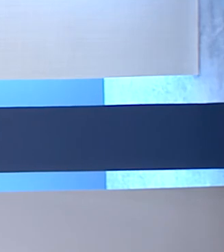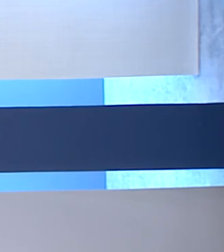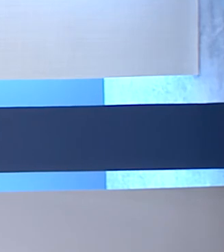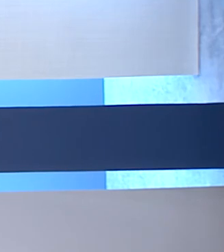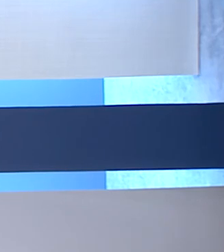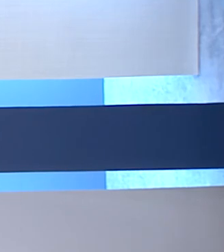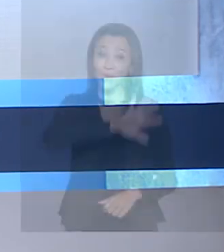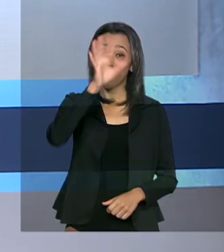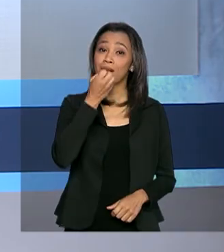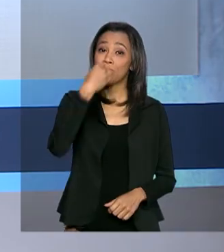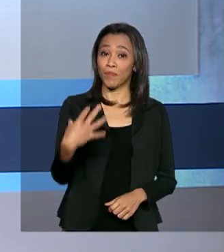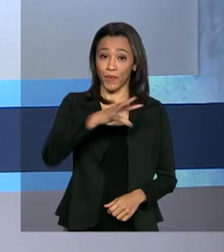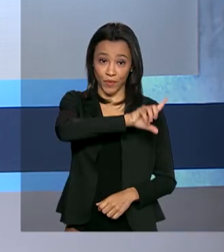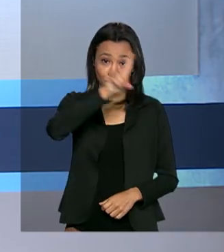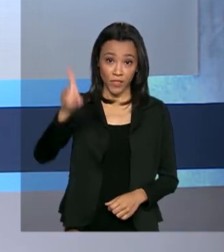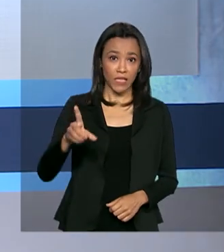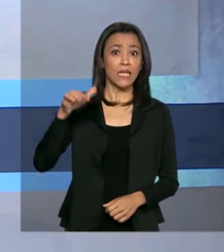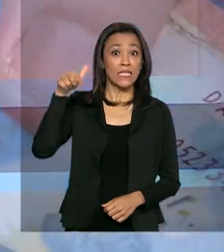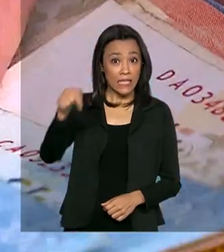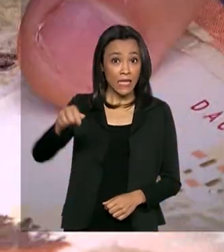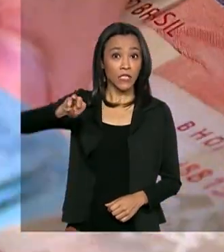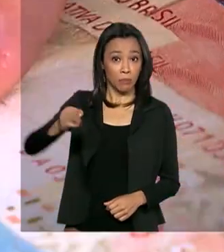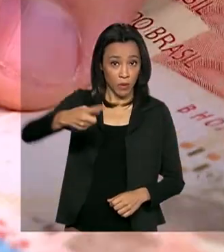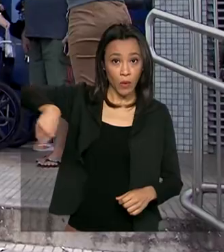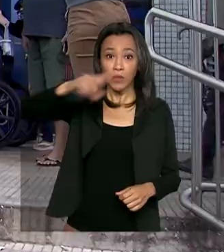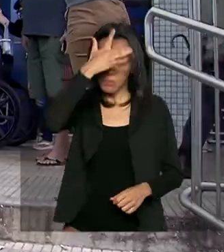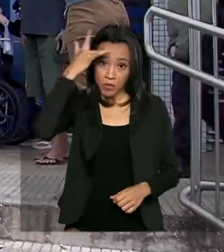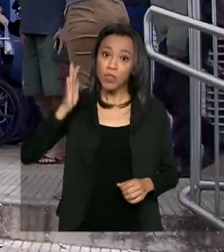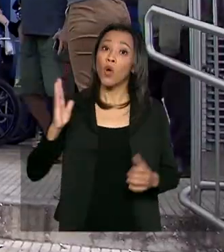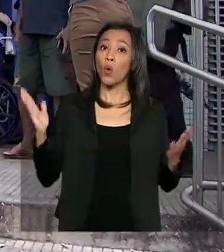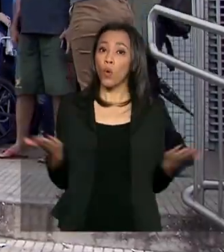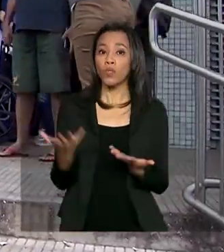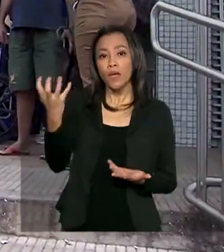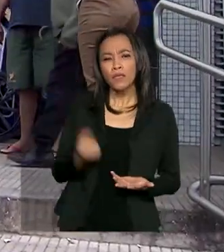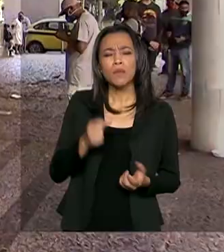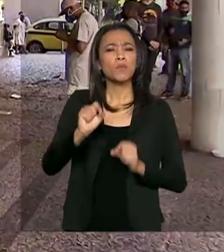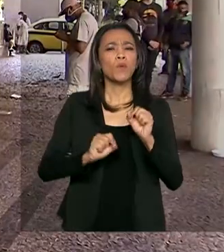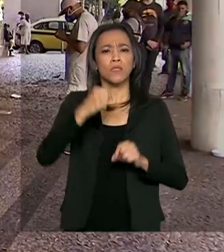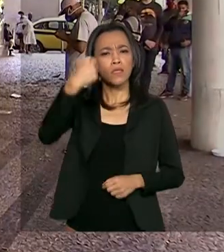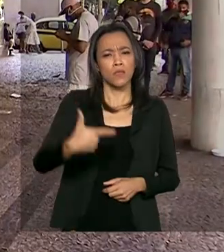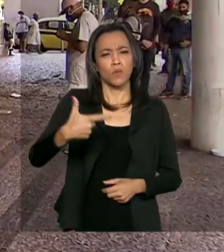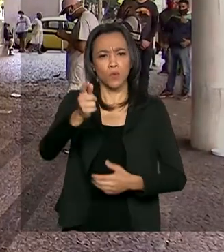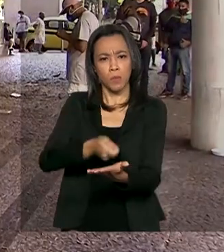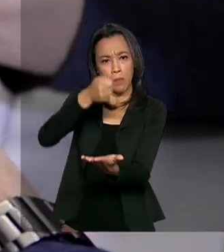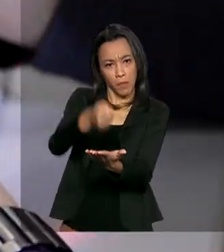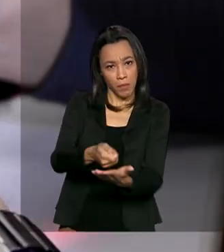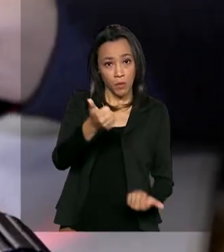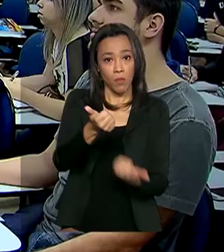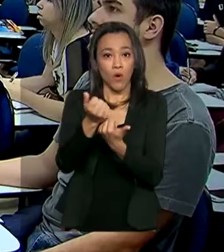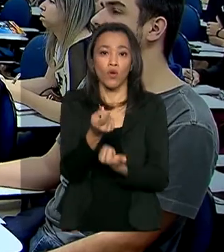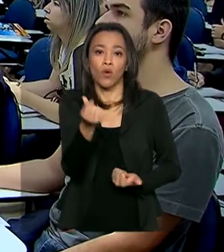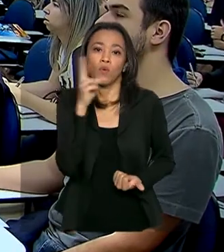Olá, bom dia! Sete milhões de brasileiros recebem hoje a segunda parcela do auxílio emergencial,